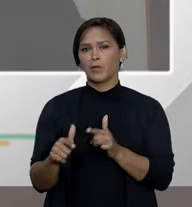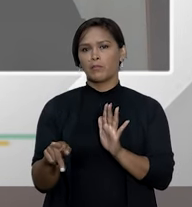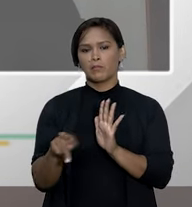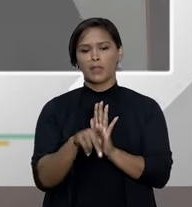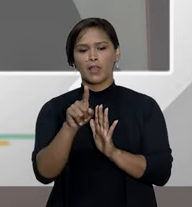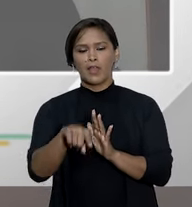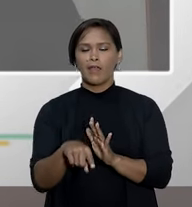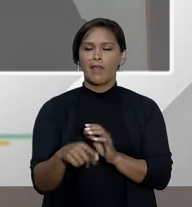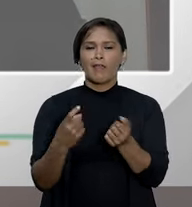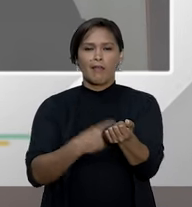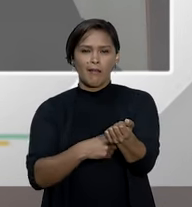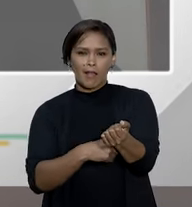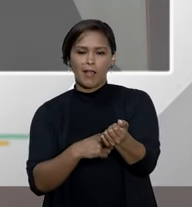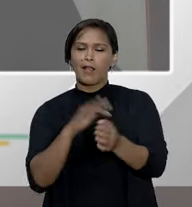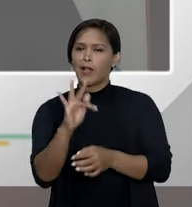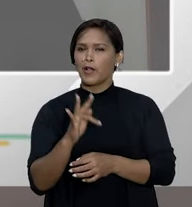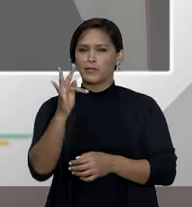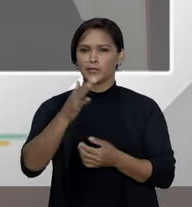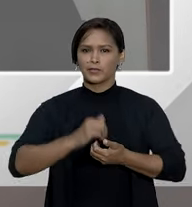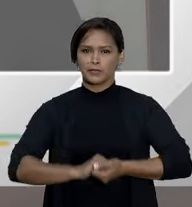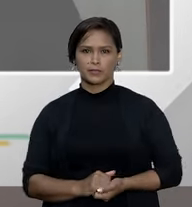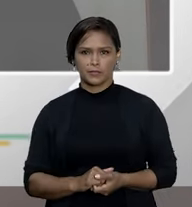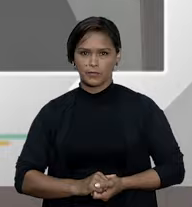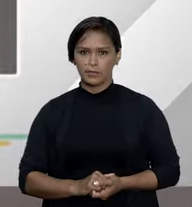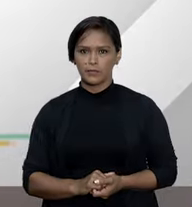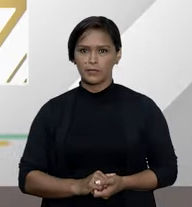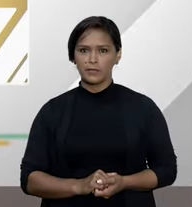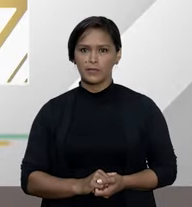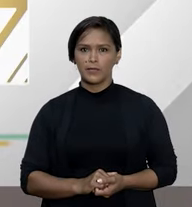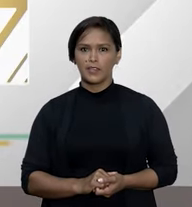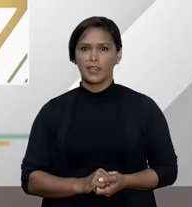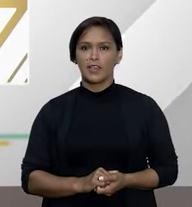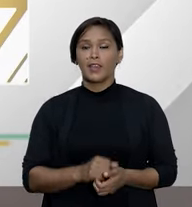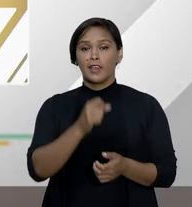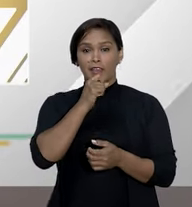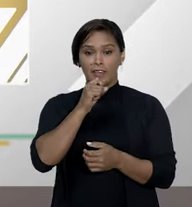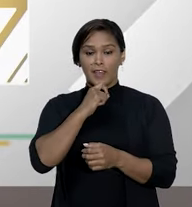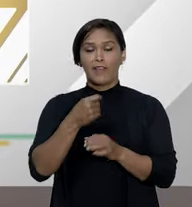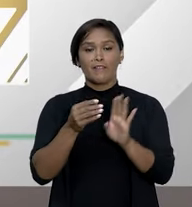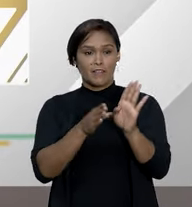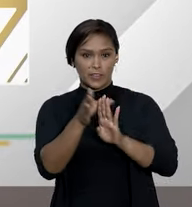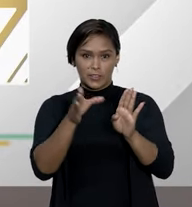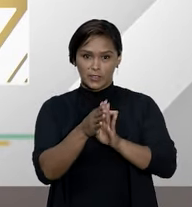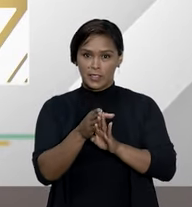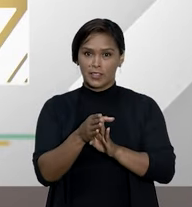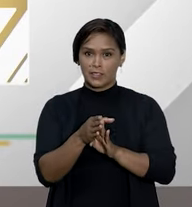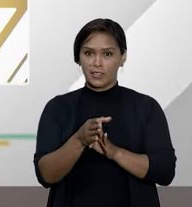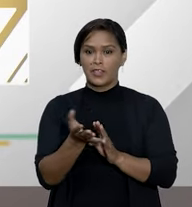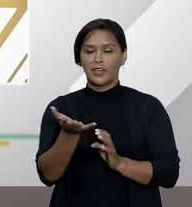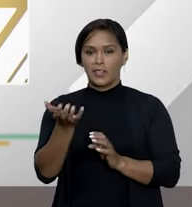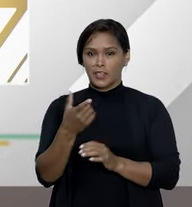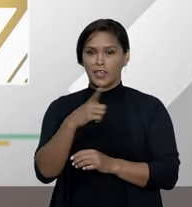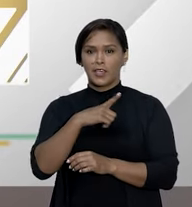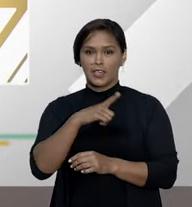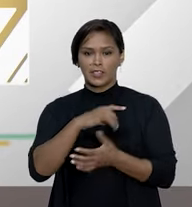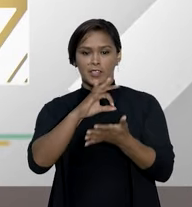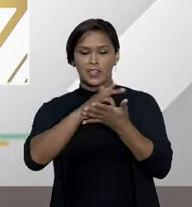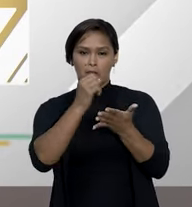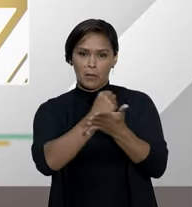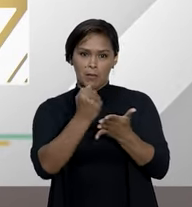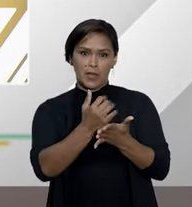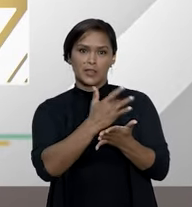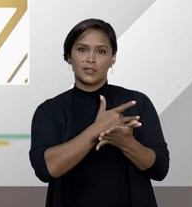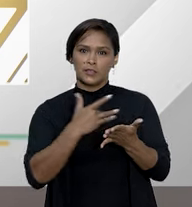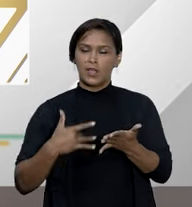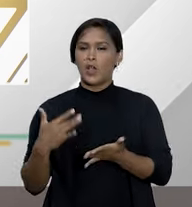raivas ou de sabores no futuro E a velha e boa indicação de quem já tem o plano gosta